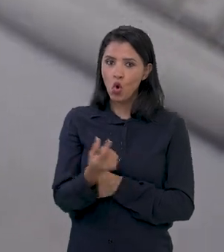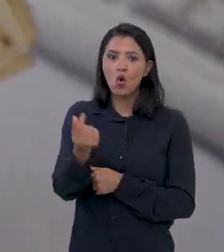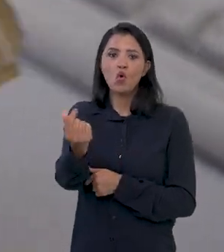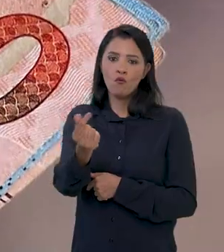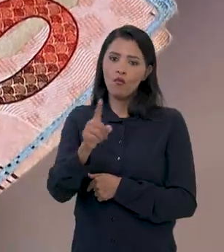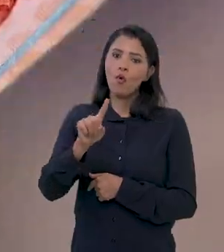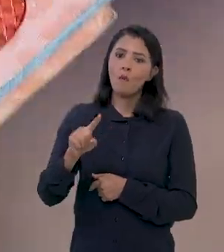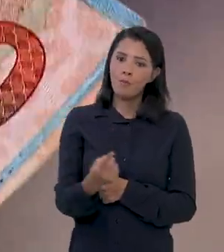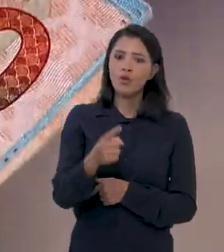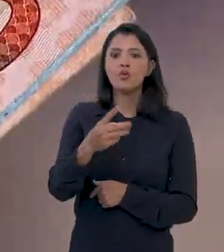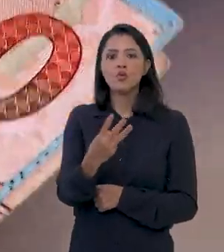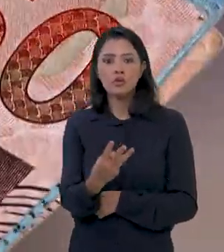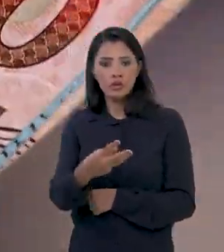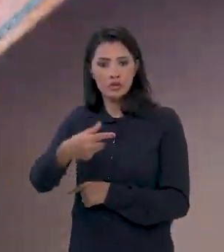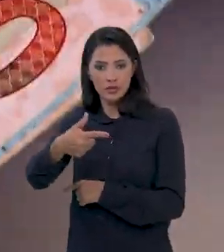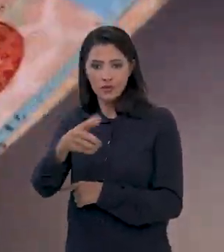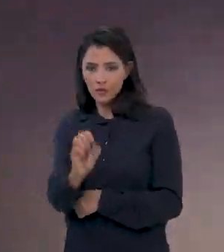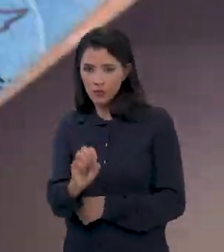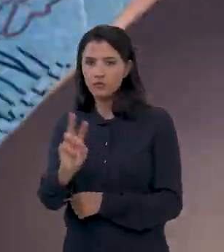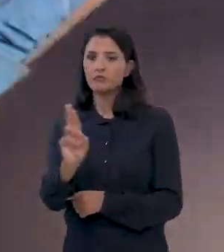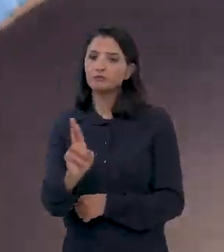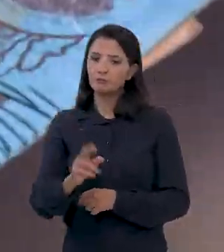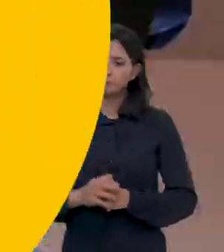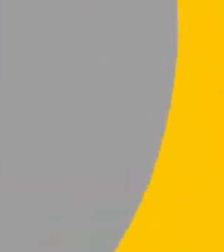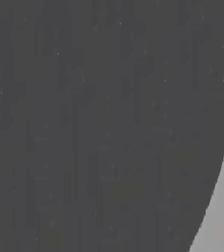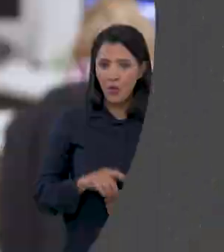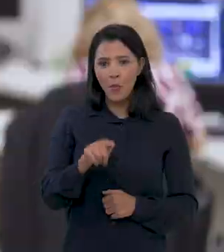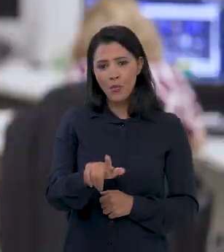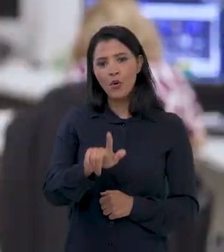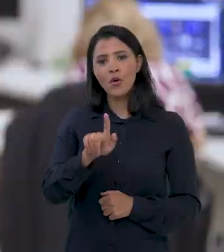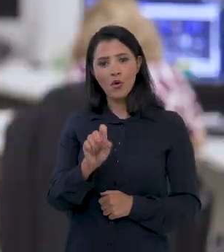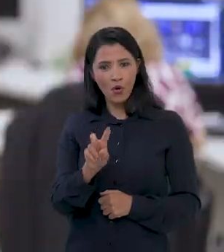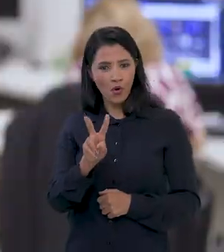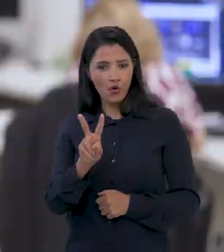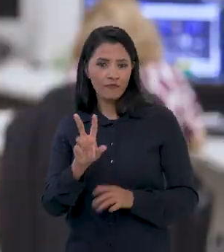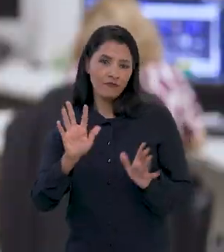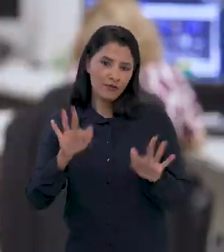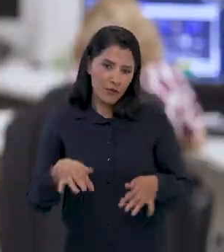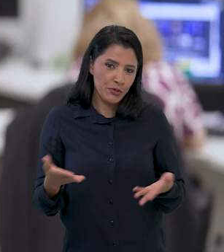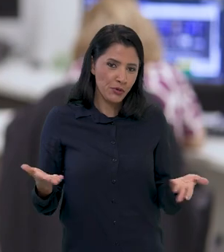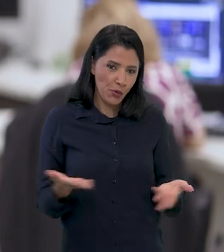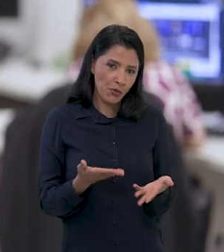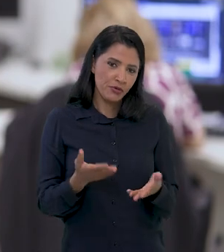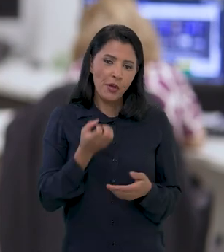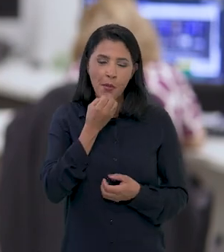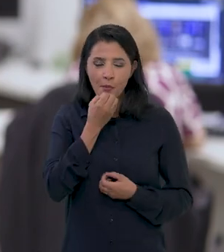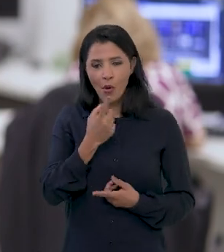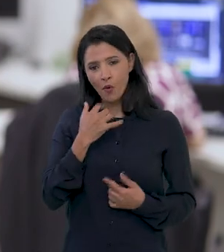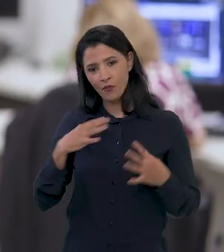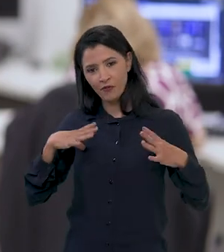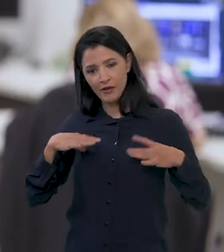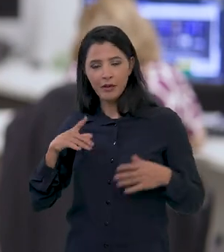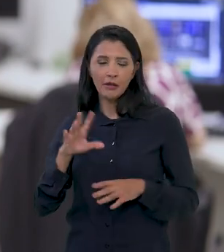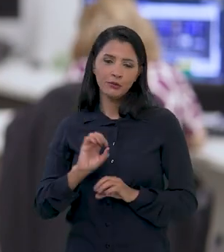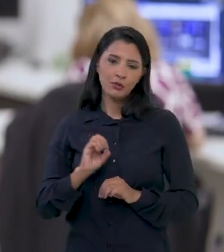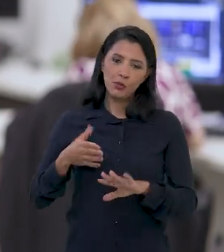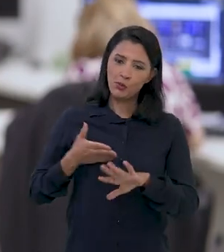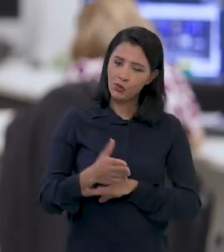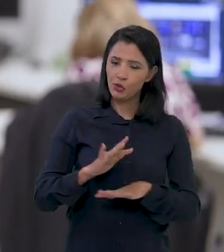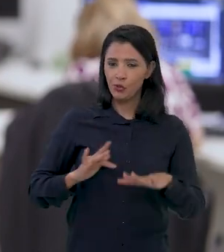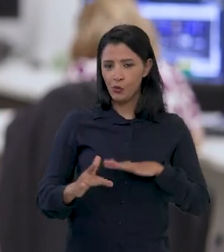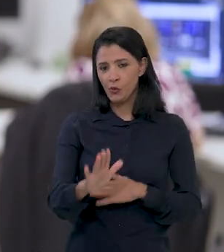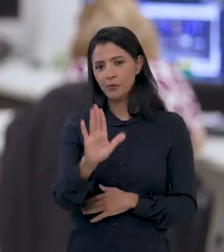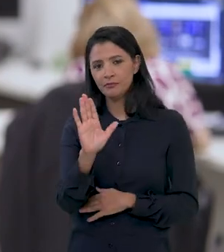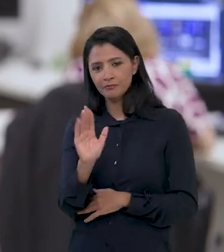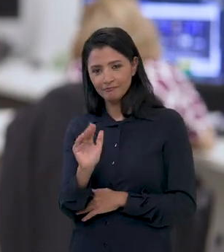novo valor será de R$.320,00. E o Ponto Globo de hoje fica por aqui. Bom feriadão a todos